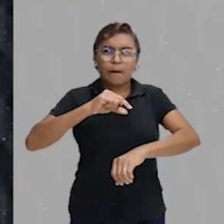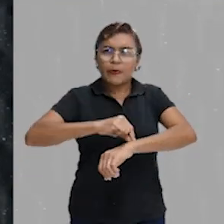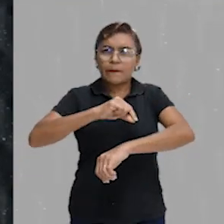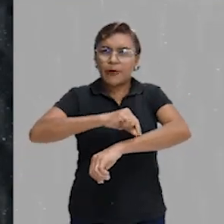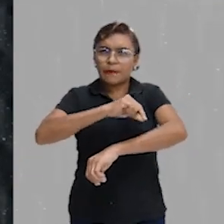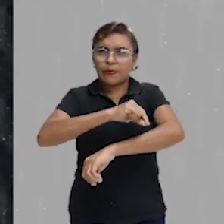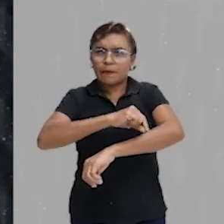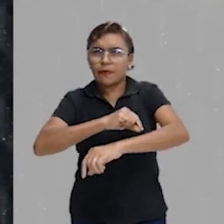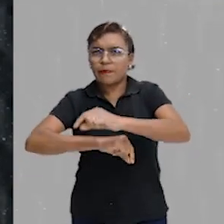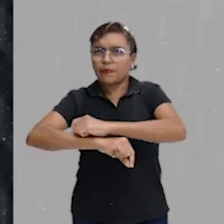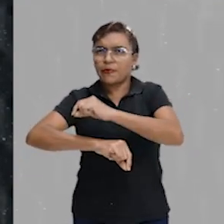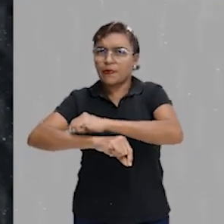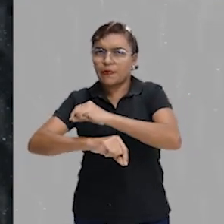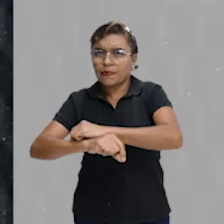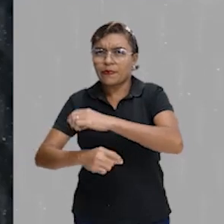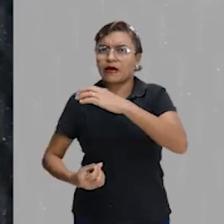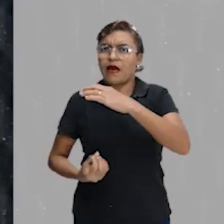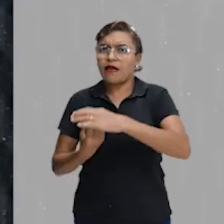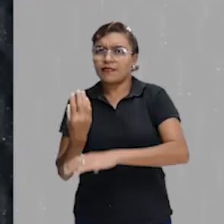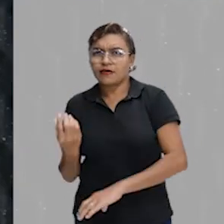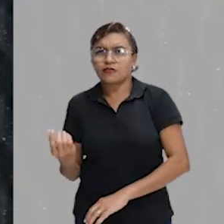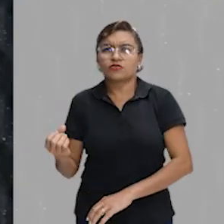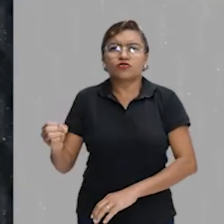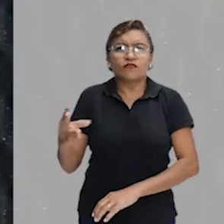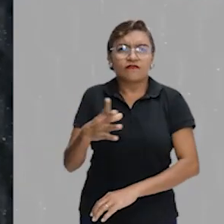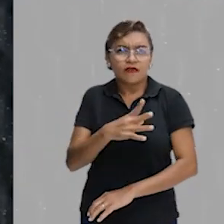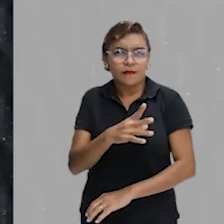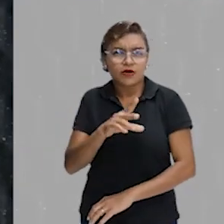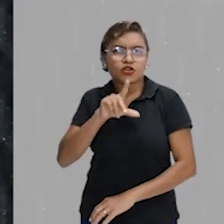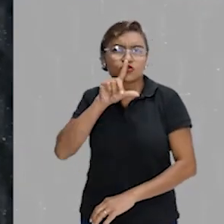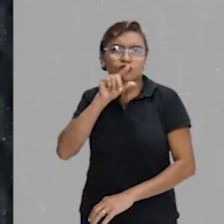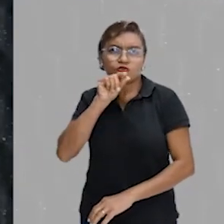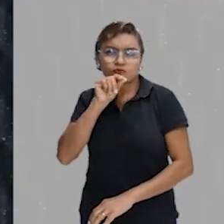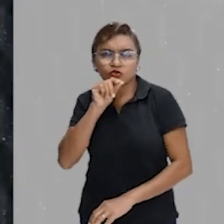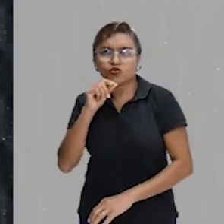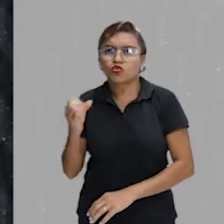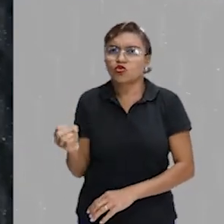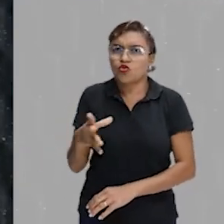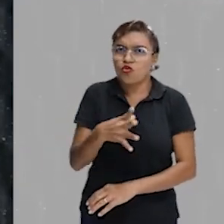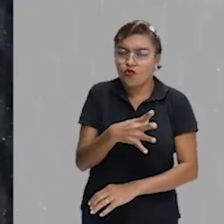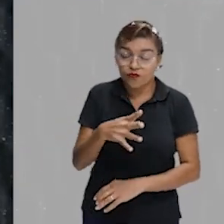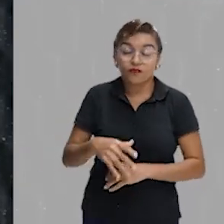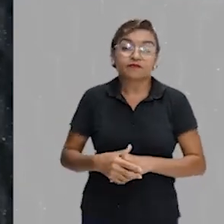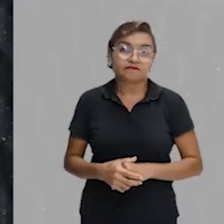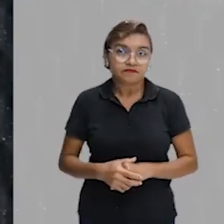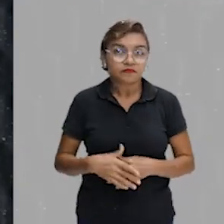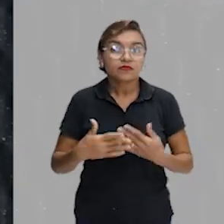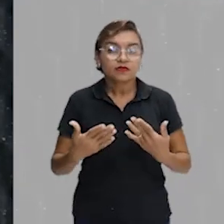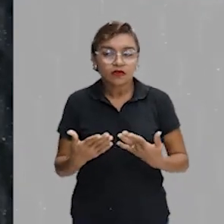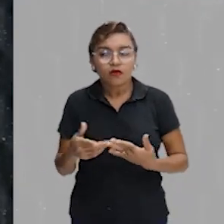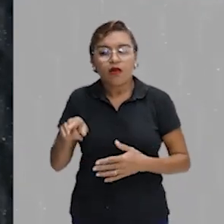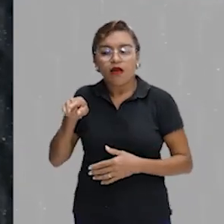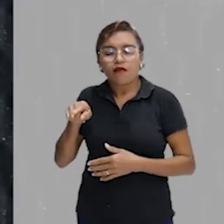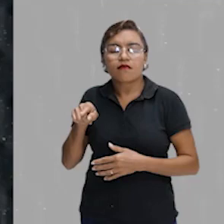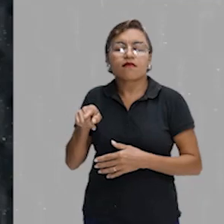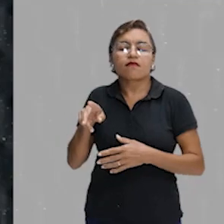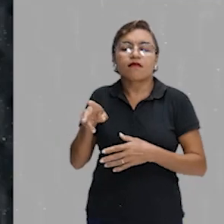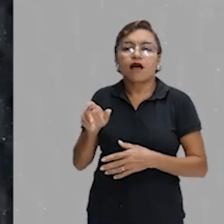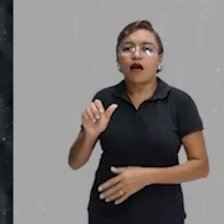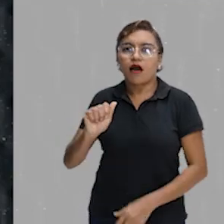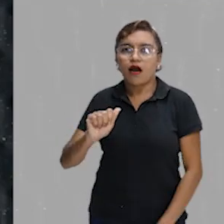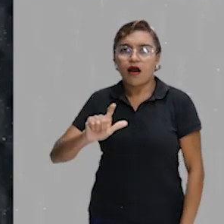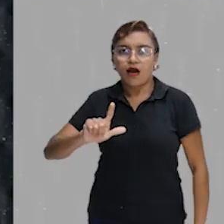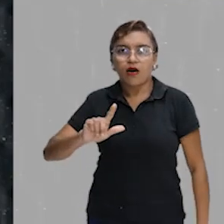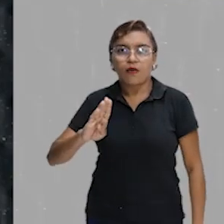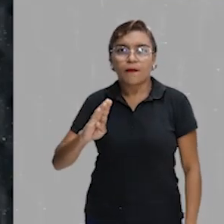renasce com novas penas, com novo bico, linda e maravilhosa. Então, o albatroz, ele tem uma história bem parecida, tá?